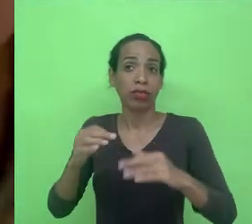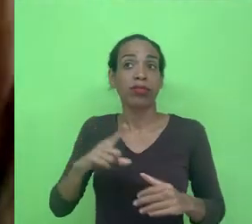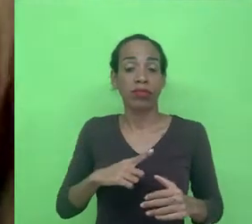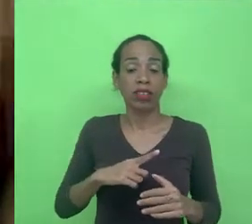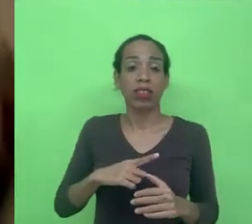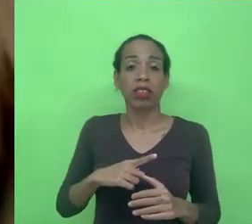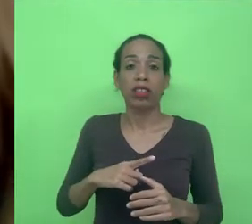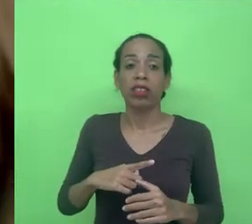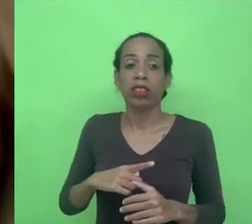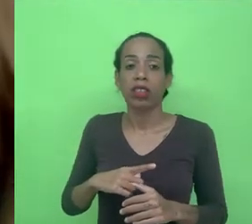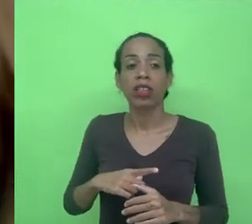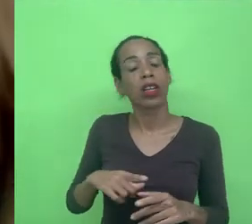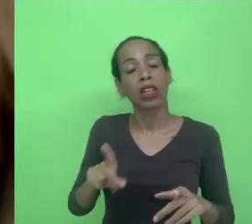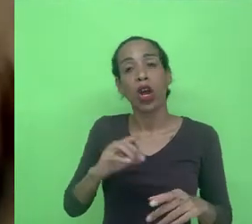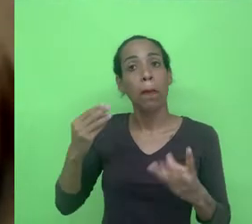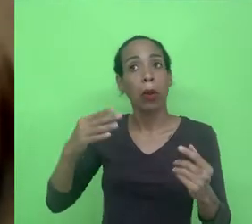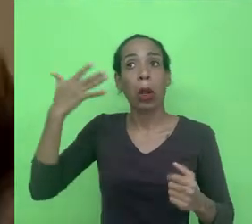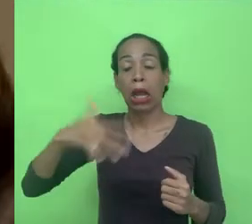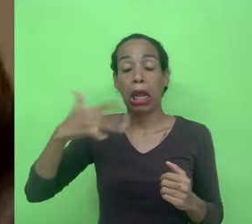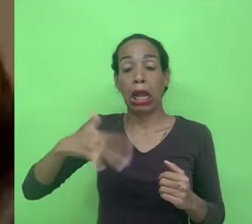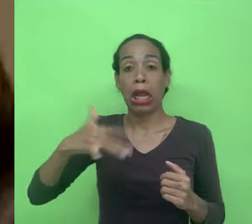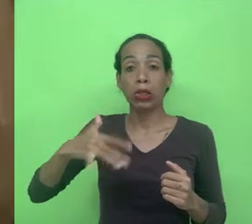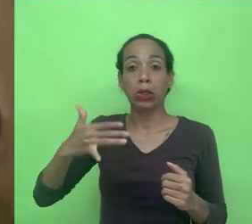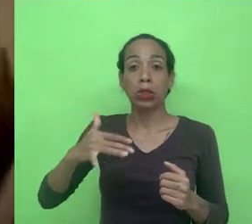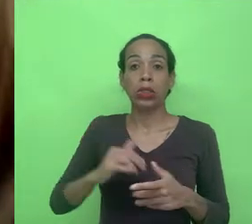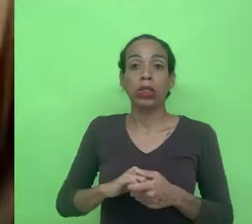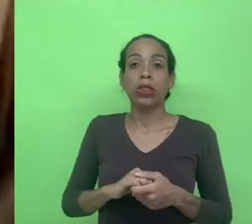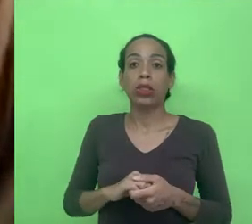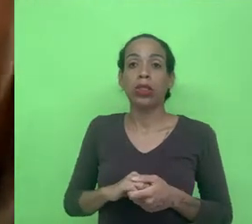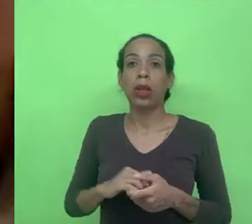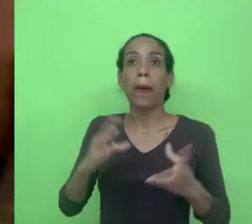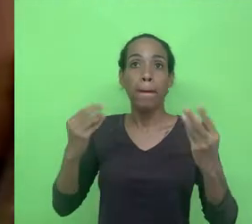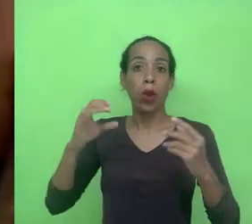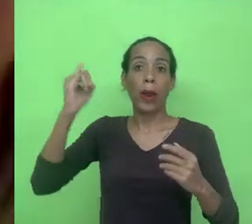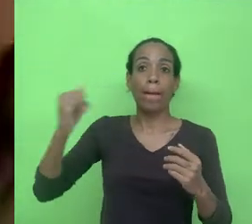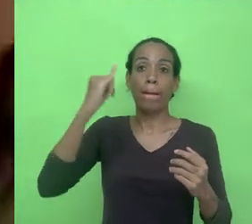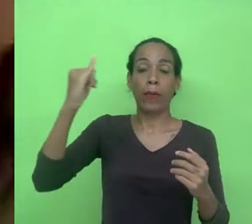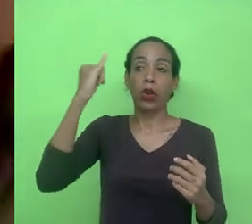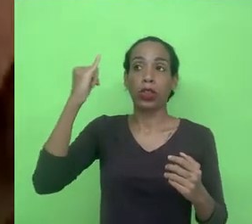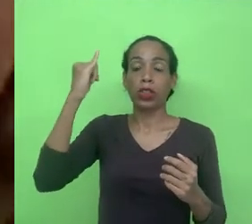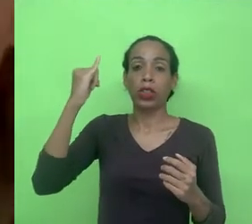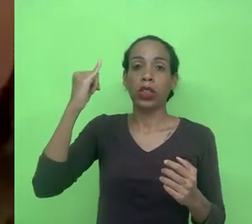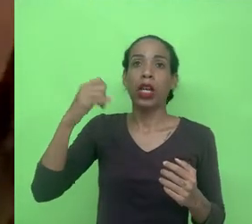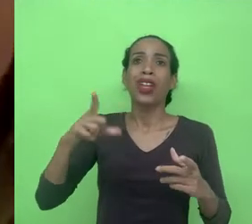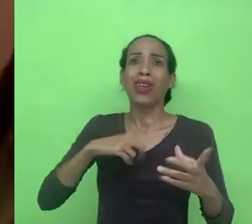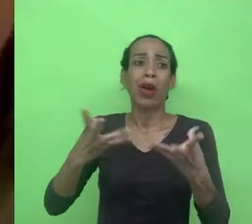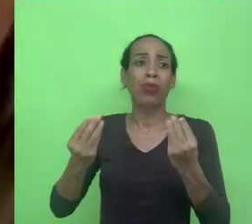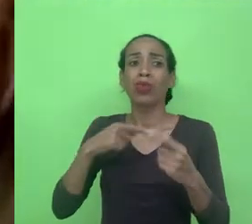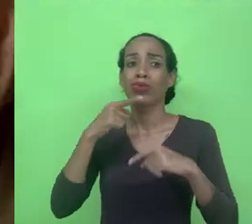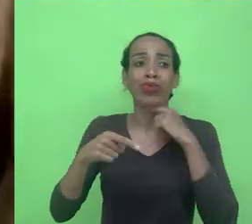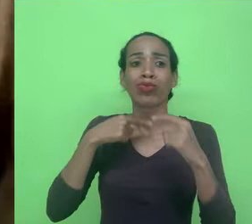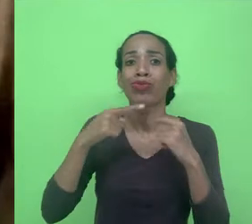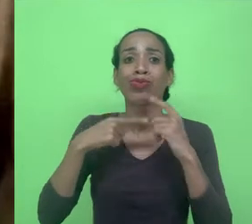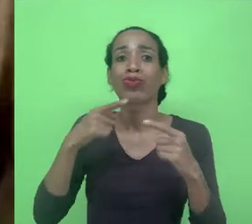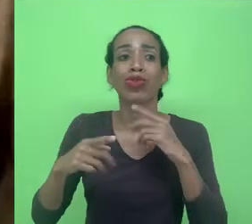também não são muito caros né muito importantes então assim eu tenho muitas dúvidas toda essa questão